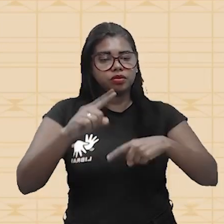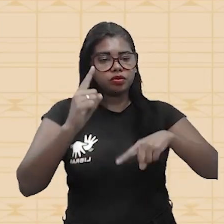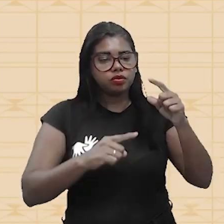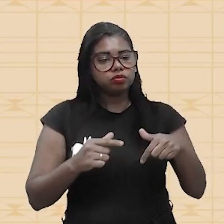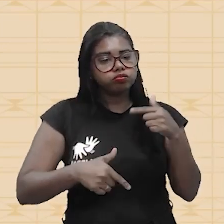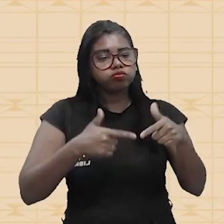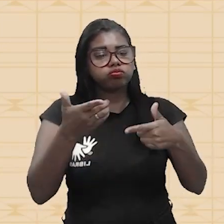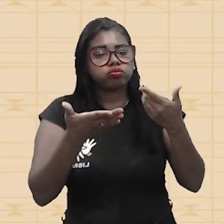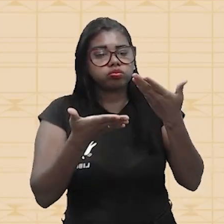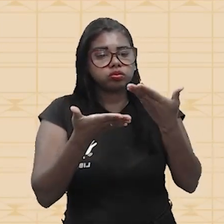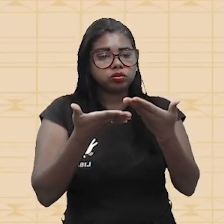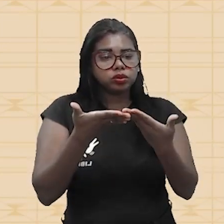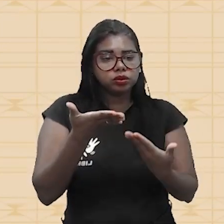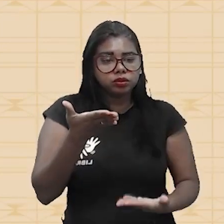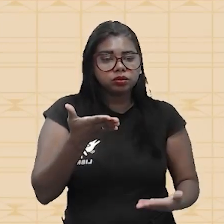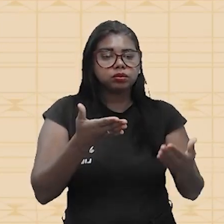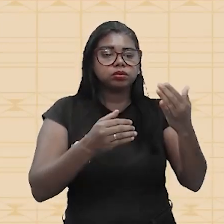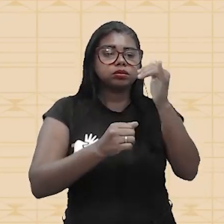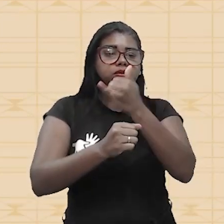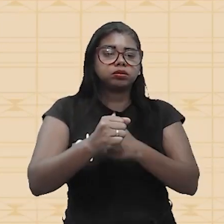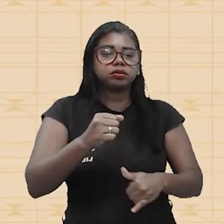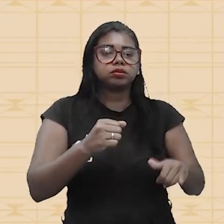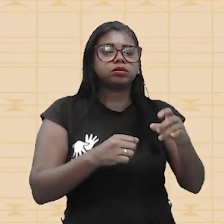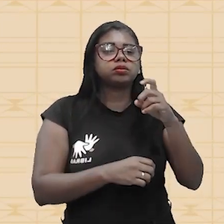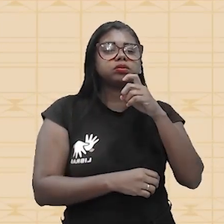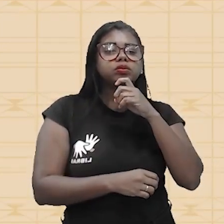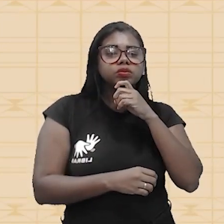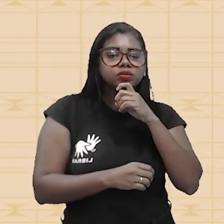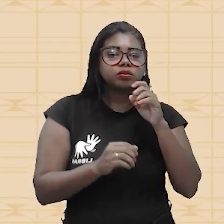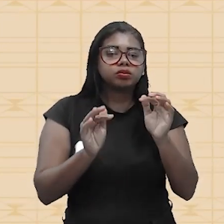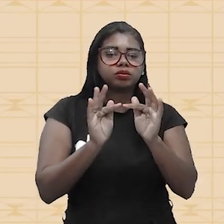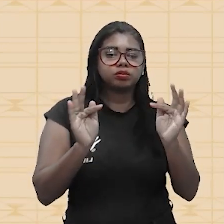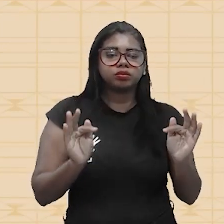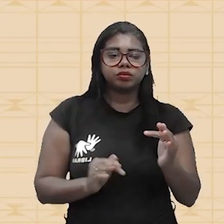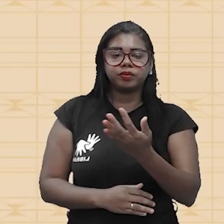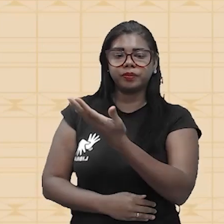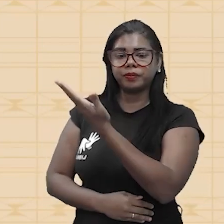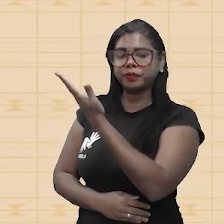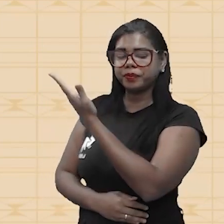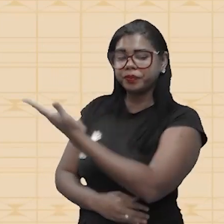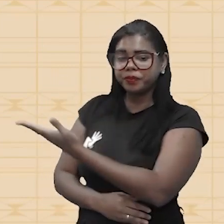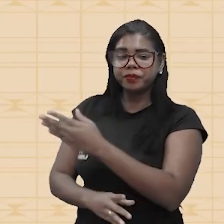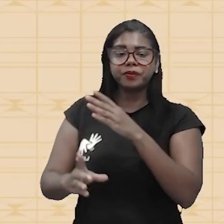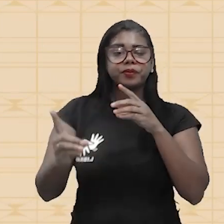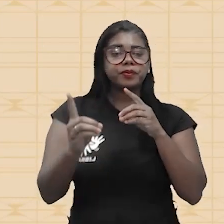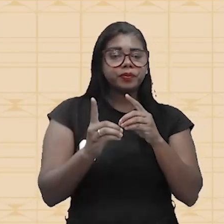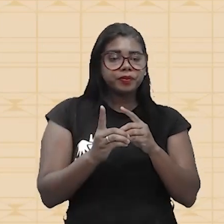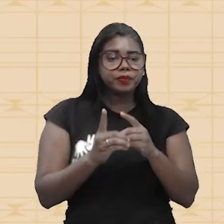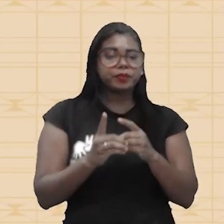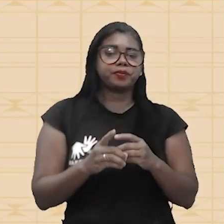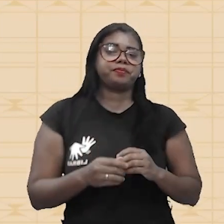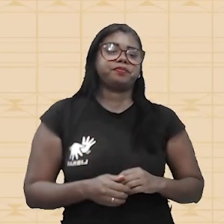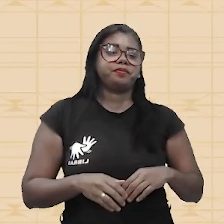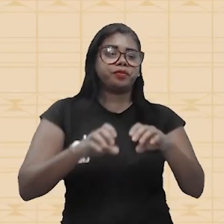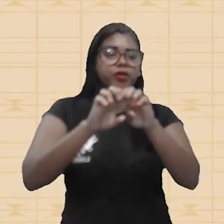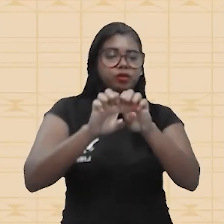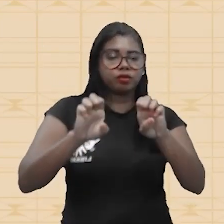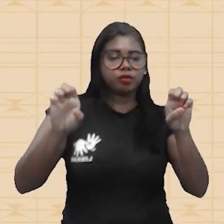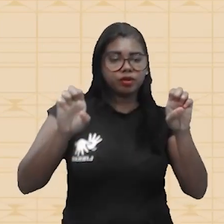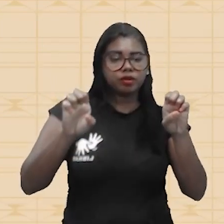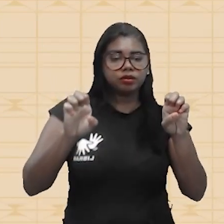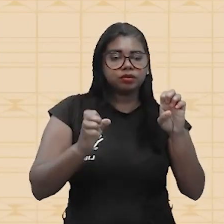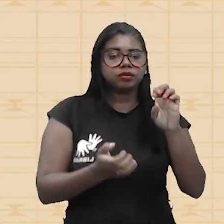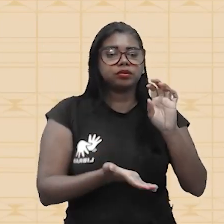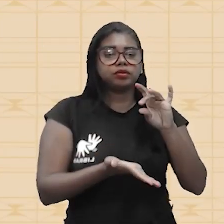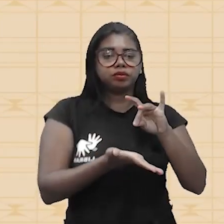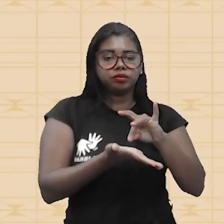parte da sua energia para a fonte fria. Dessa maneira, nós vamos encontrar uma equação para a eficiência, onde a